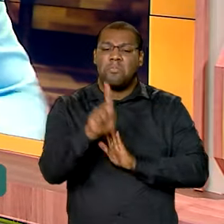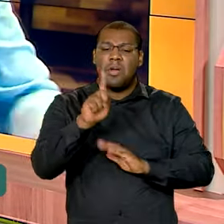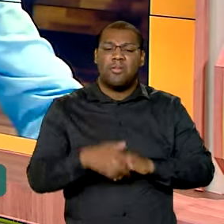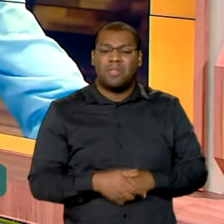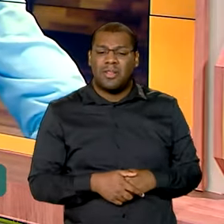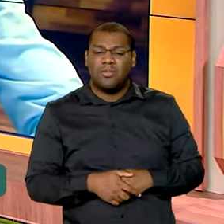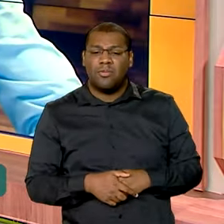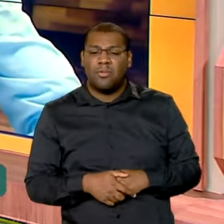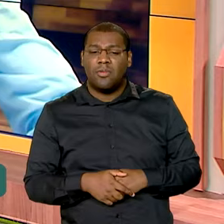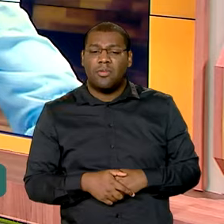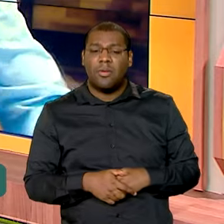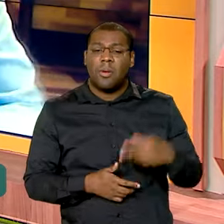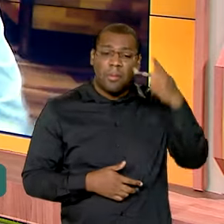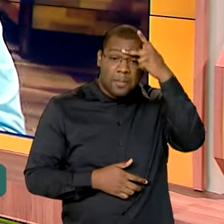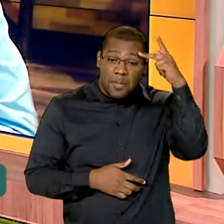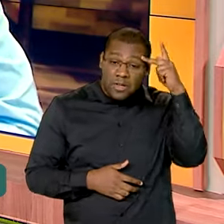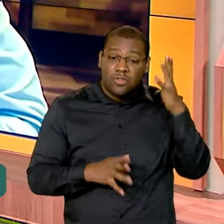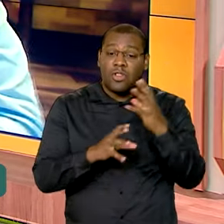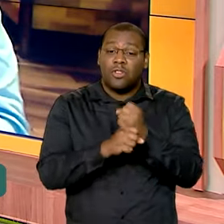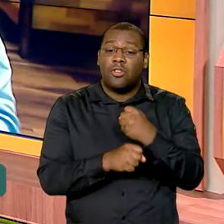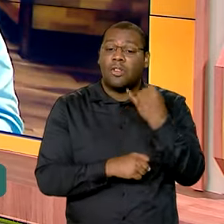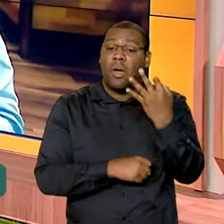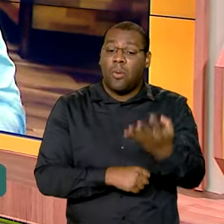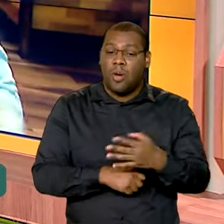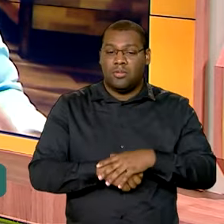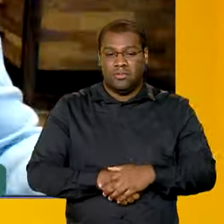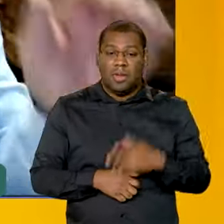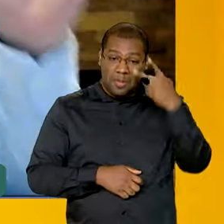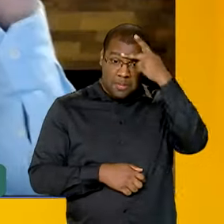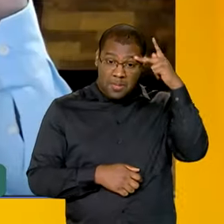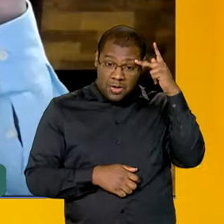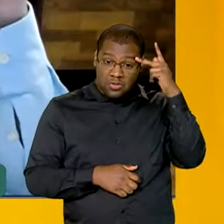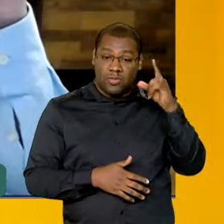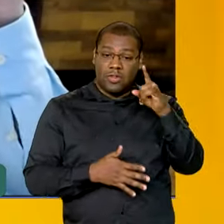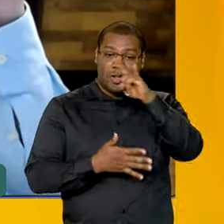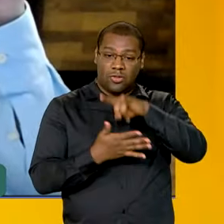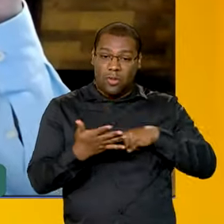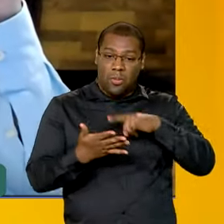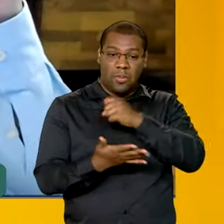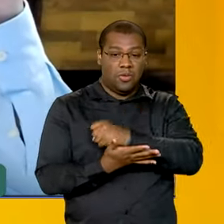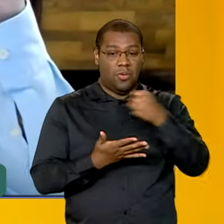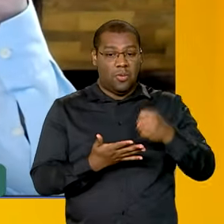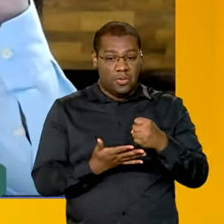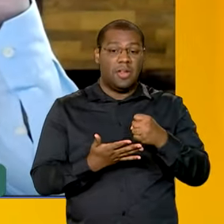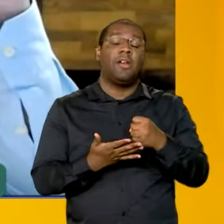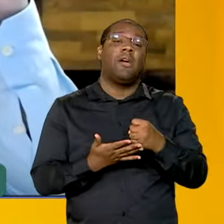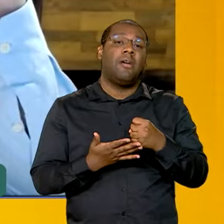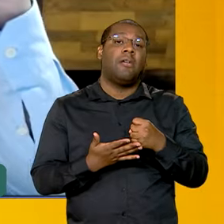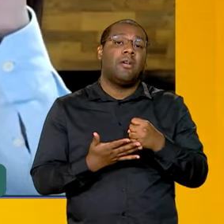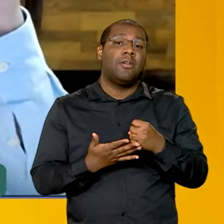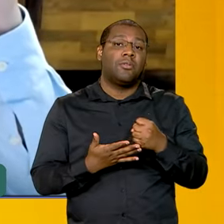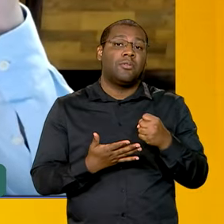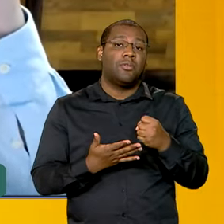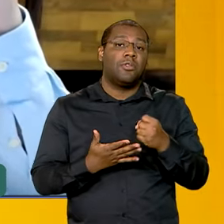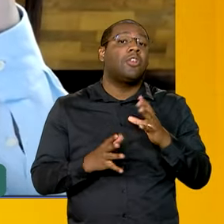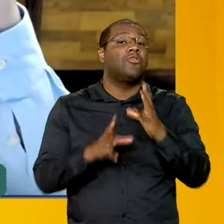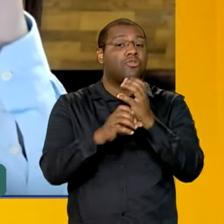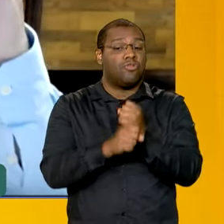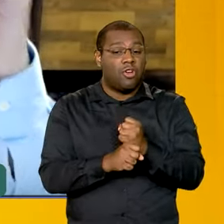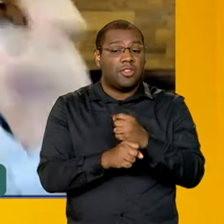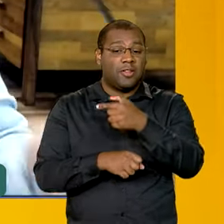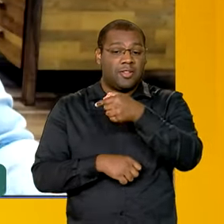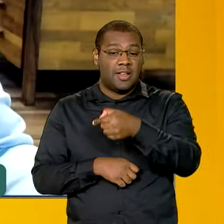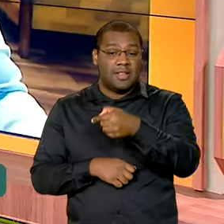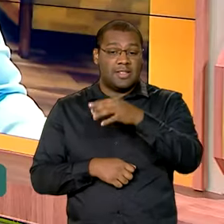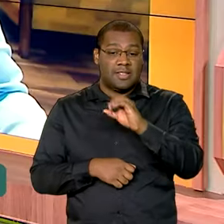estimativa? 705 mil trabalhadores nesse quesito aqui do abono, 705 mil